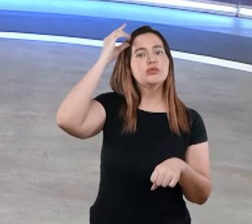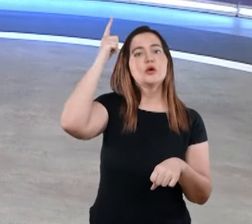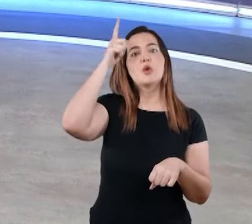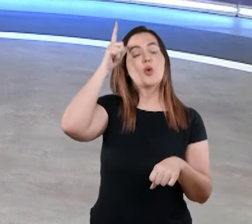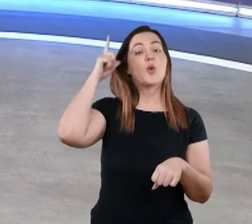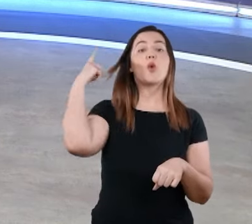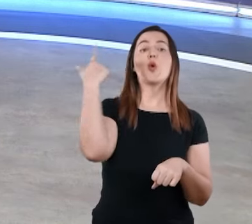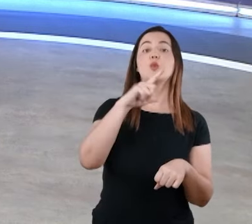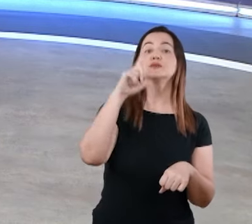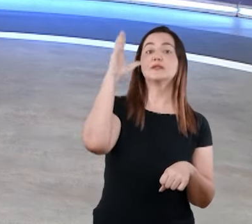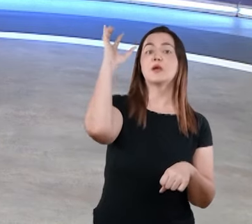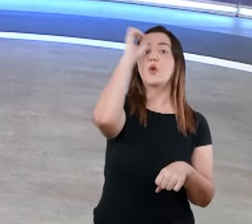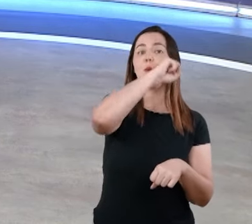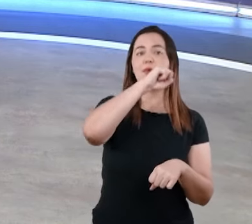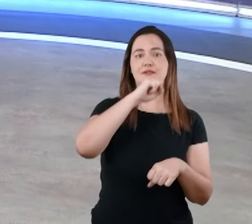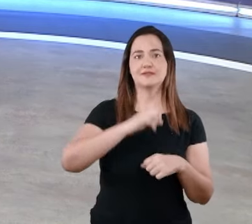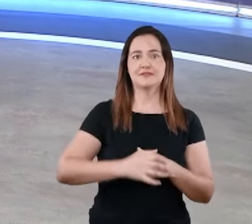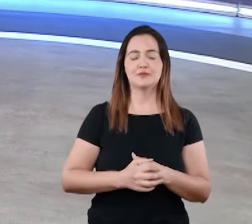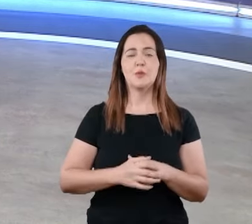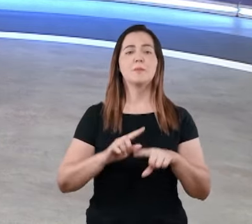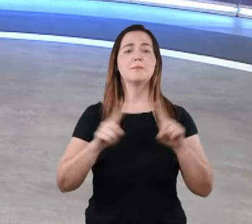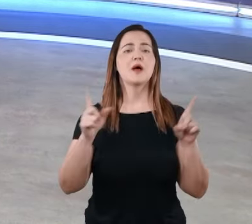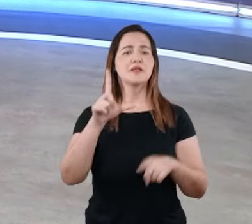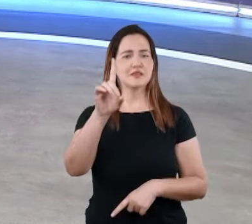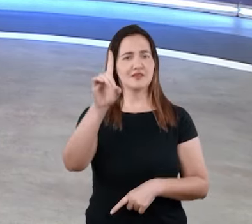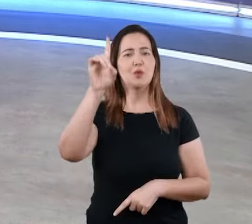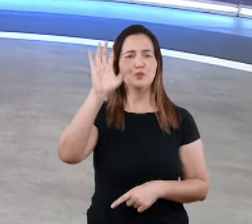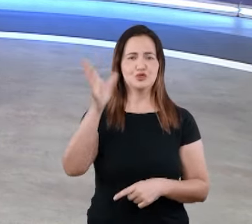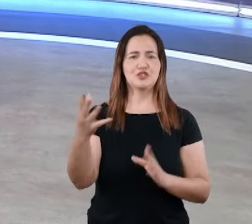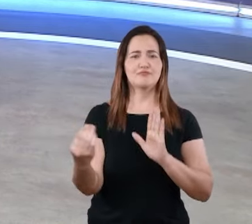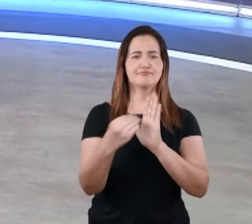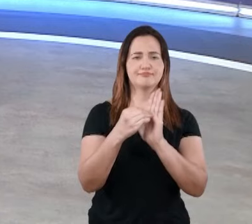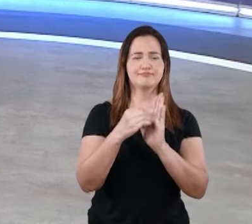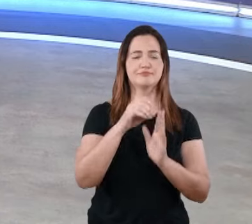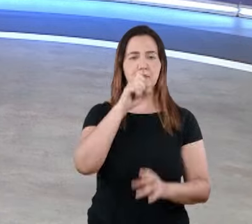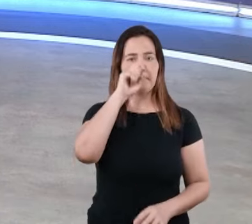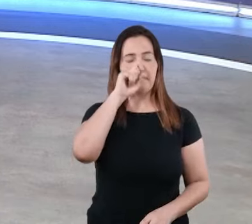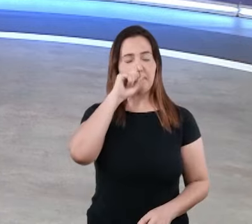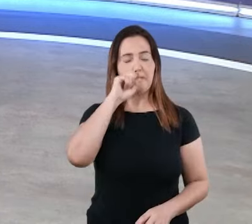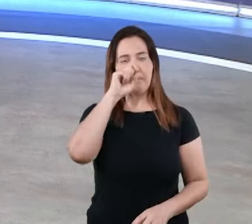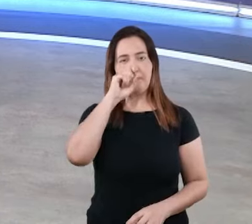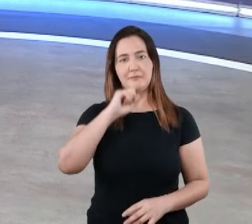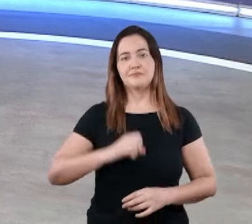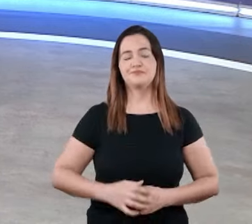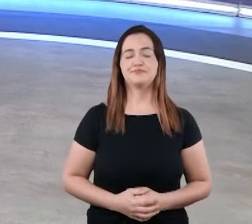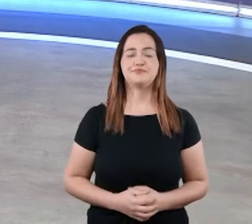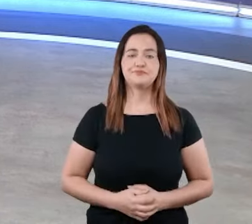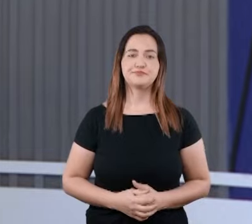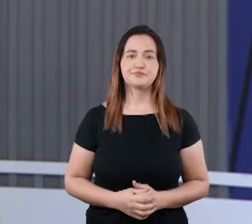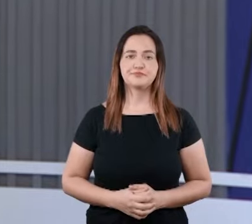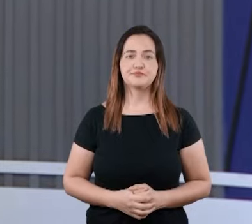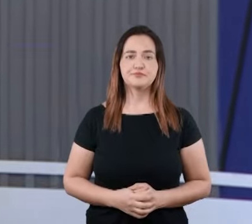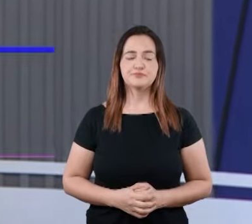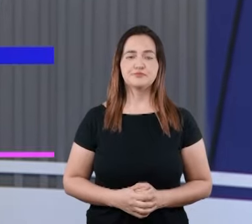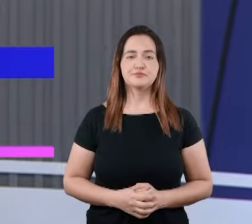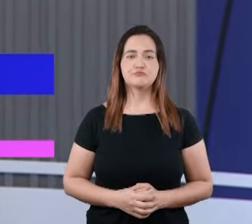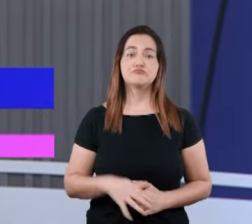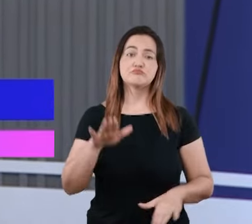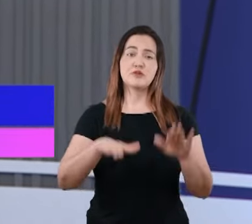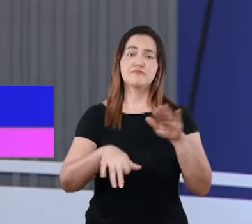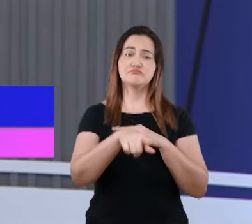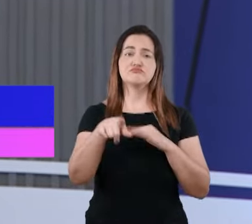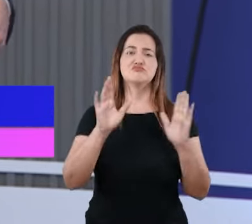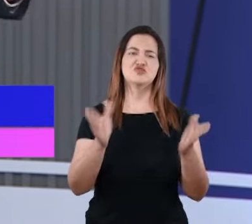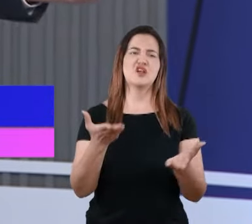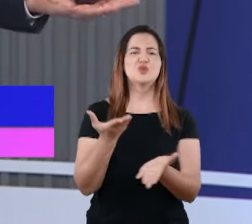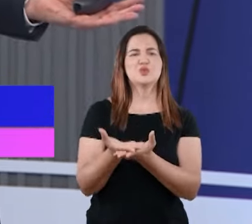mistérios que estão à nossa volta, mas Deus já deixou tudo revelado em sua Palavra. Talvez você já tenha